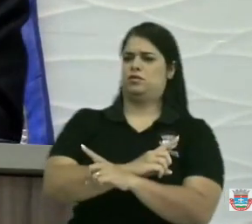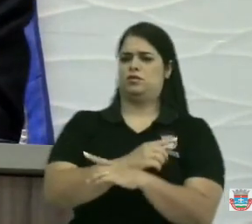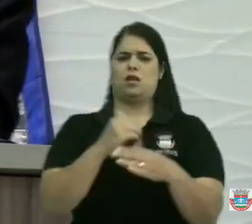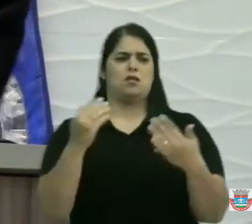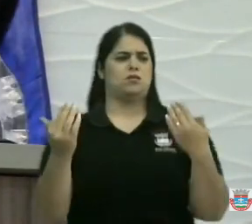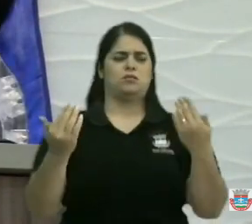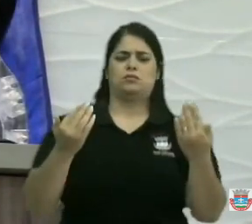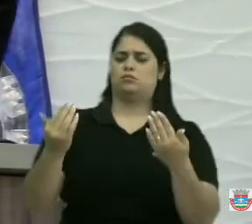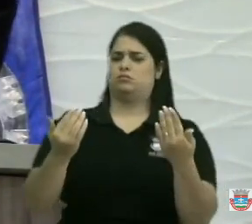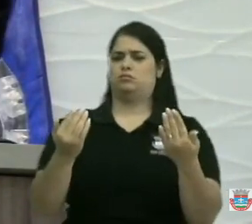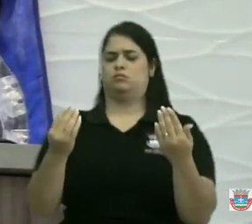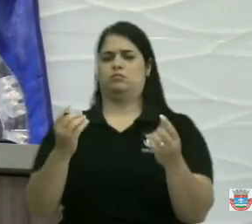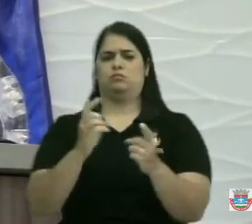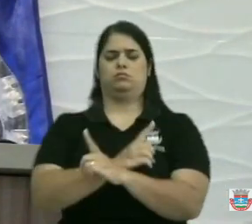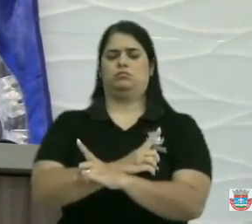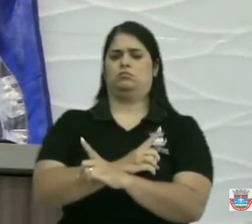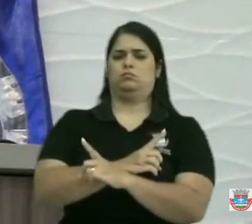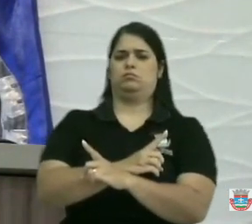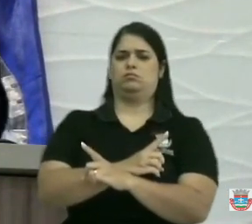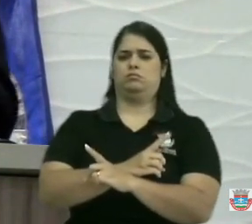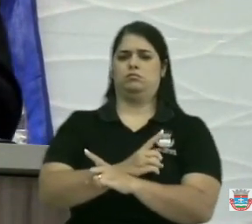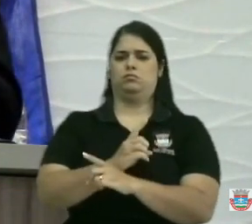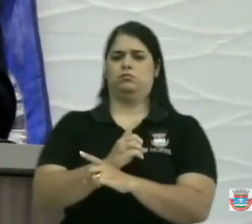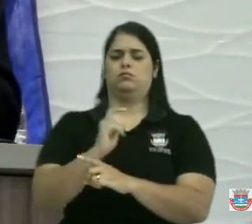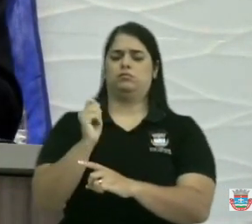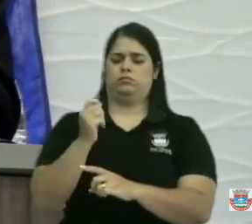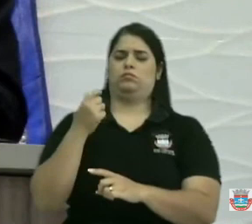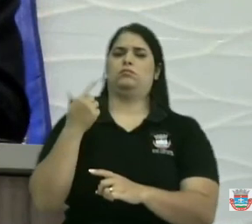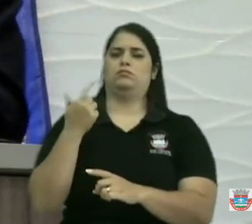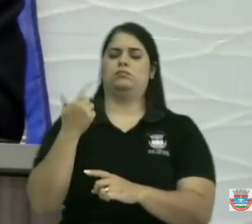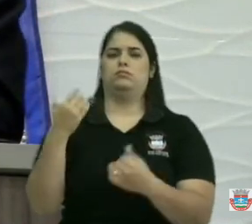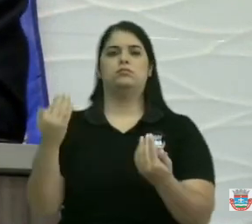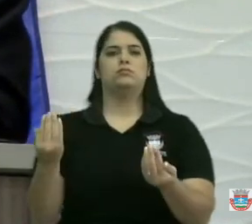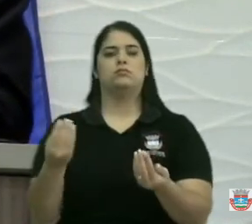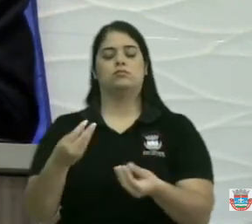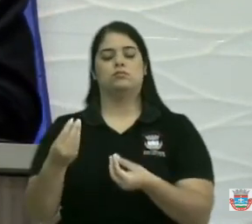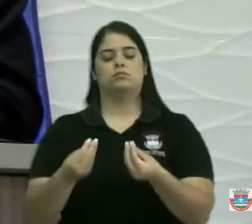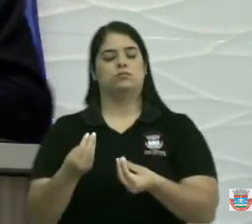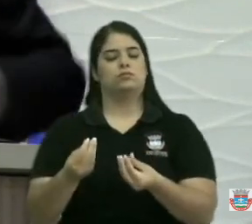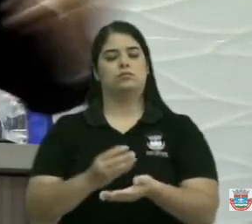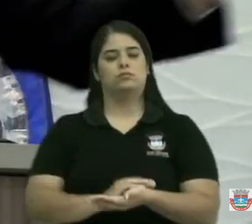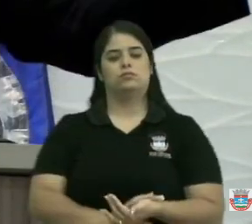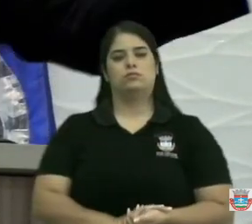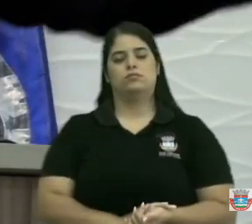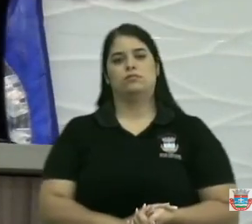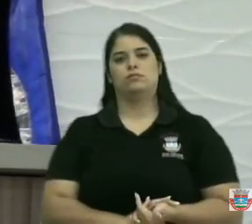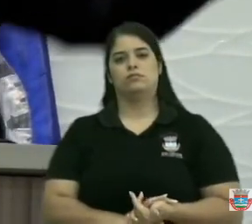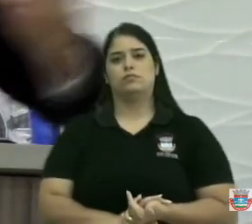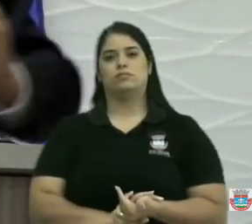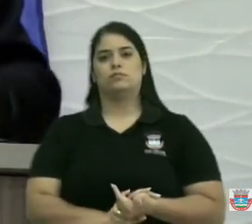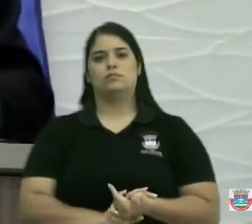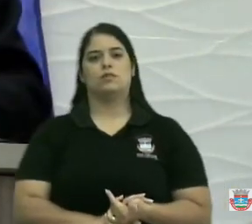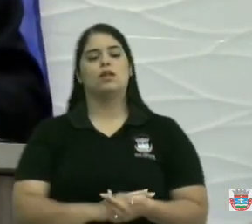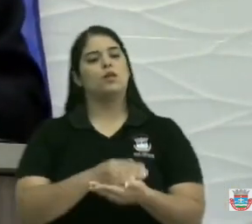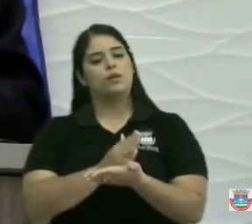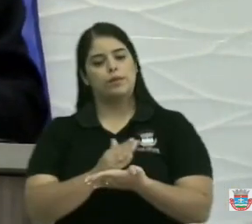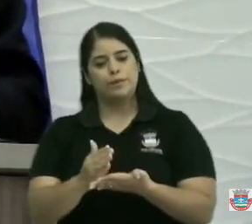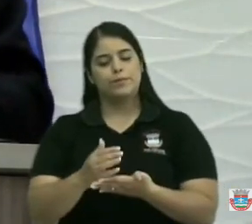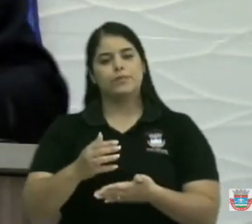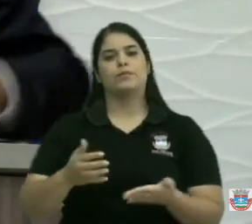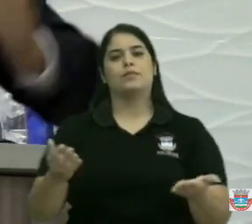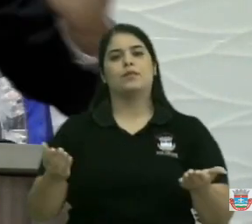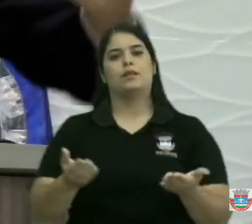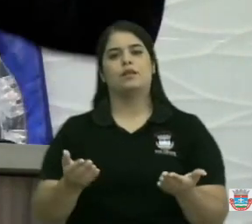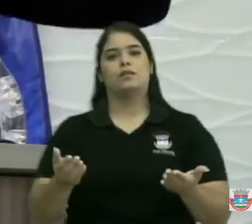município, que vem batendo em todo mundo aqui da oposição, essa situação. Então, vou começar hoje,